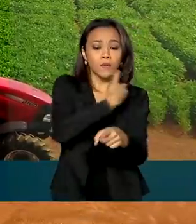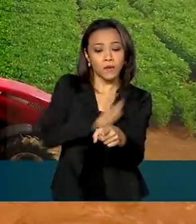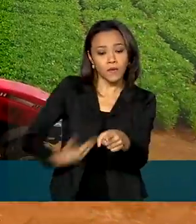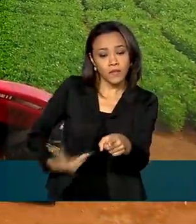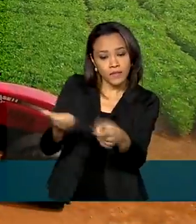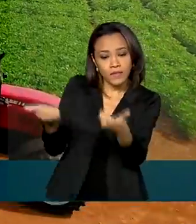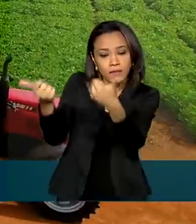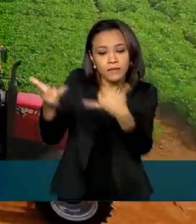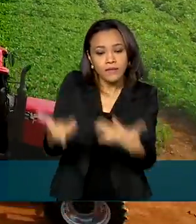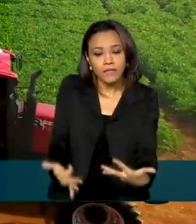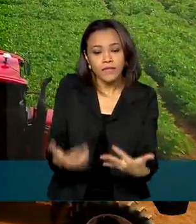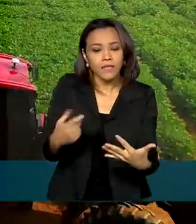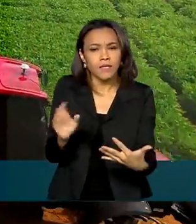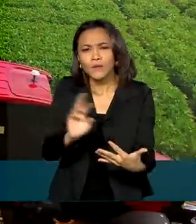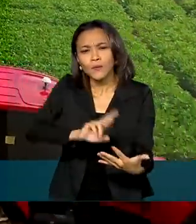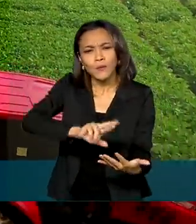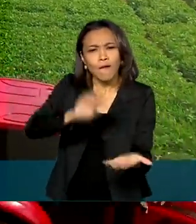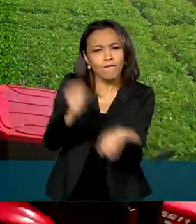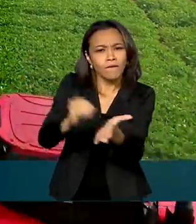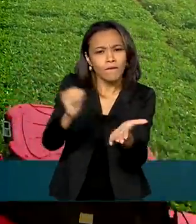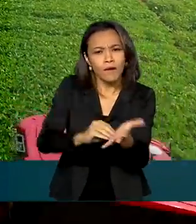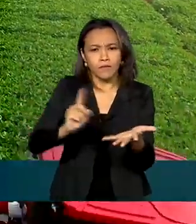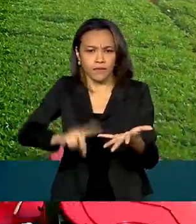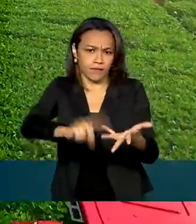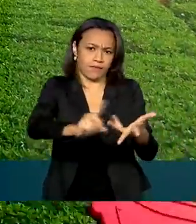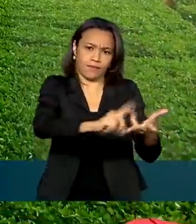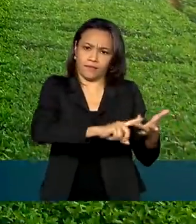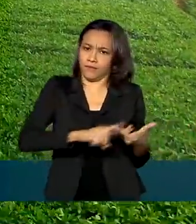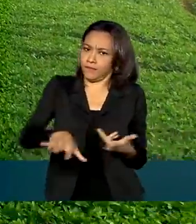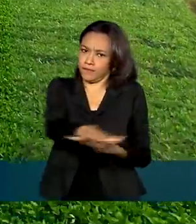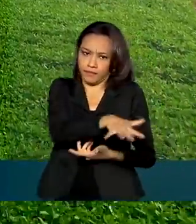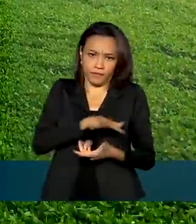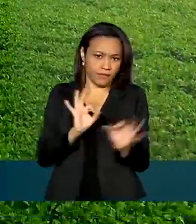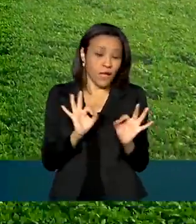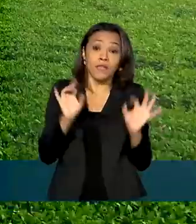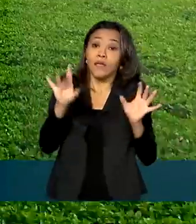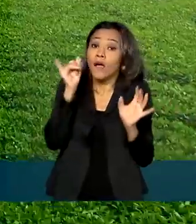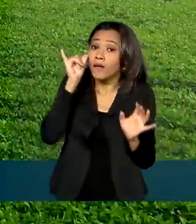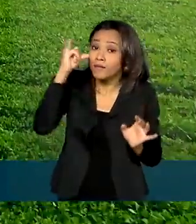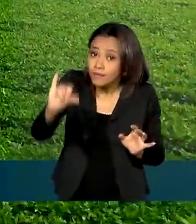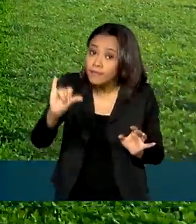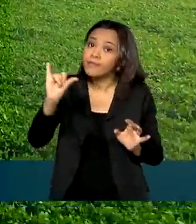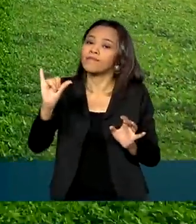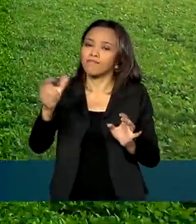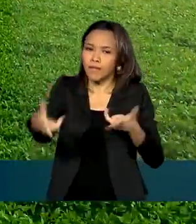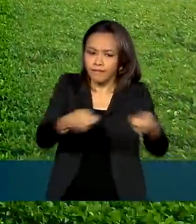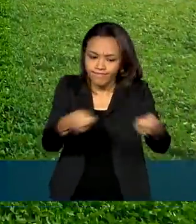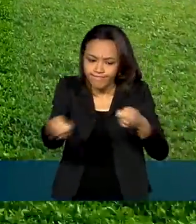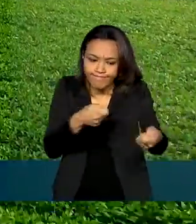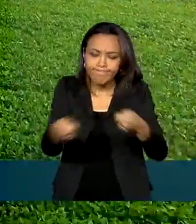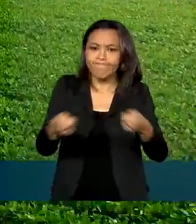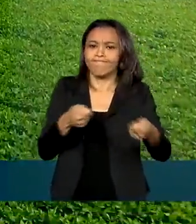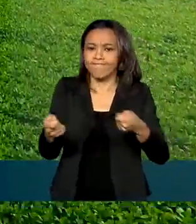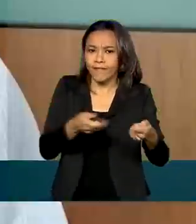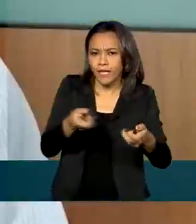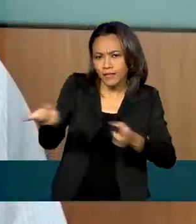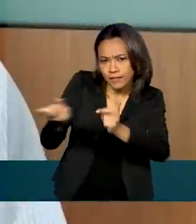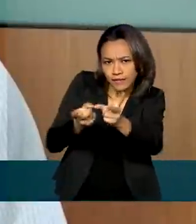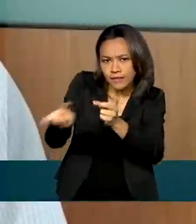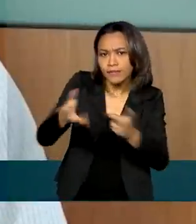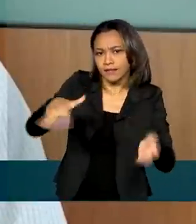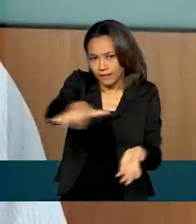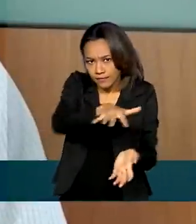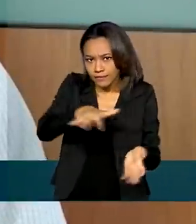não há expectativa de falta de abastecimento. A medida é apenas preventiva para equilibrar a oferta e a demanda.